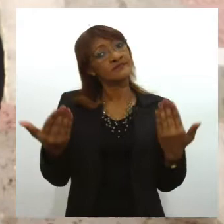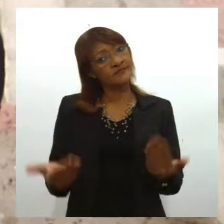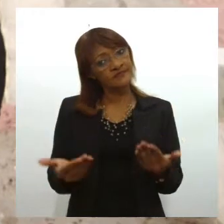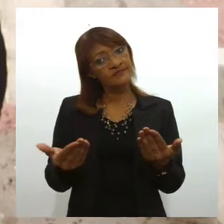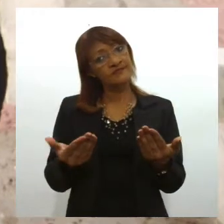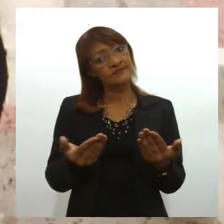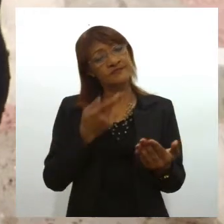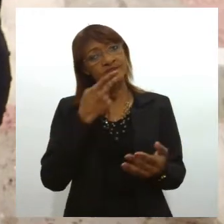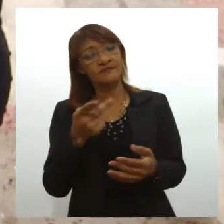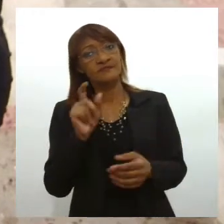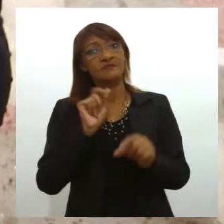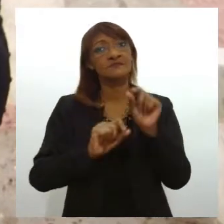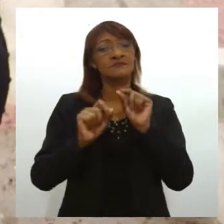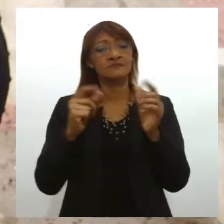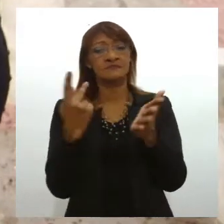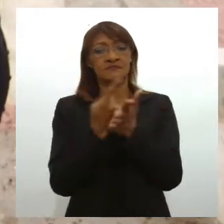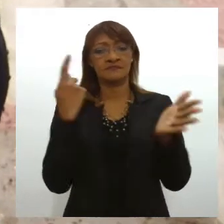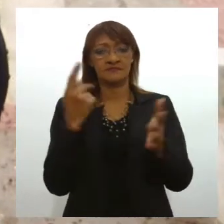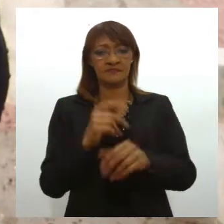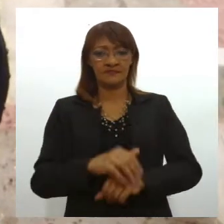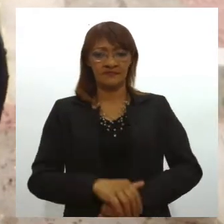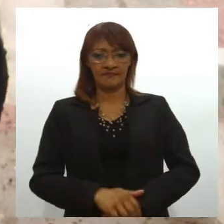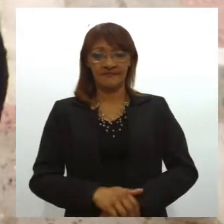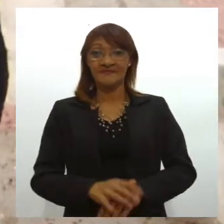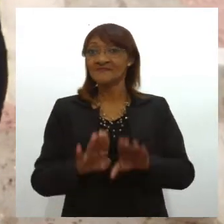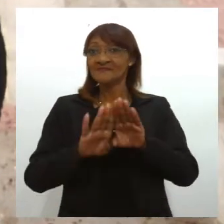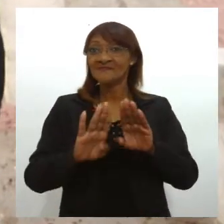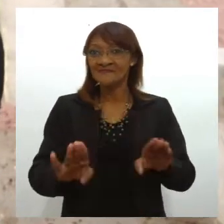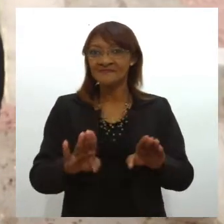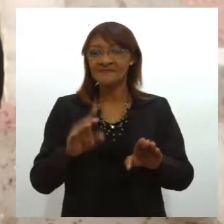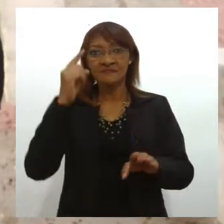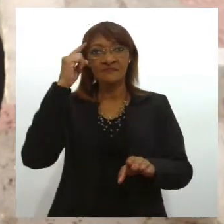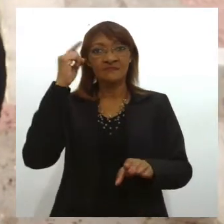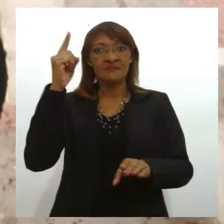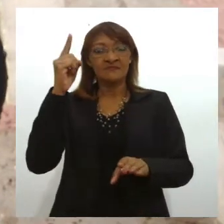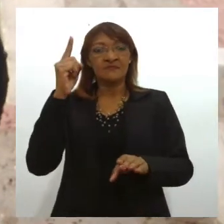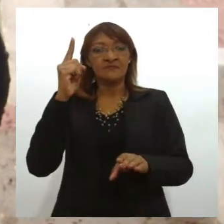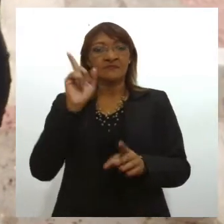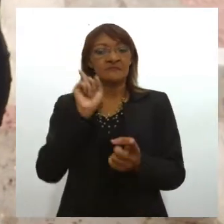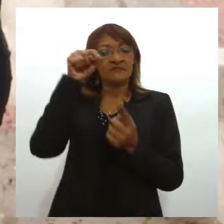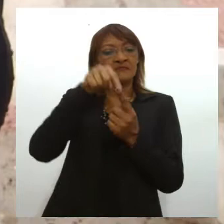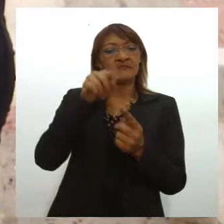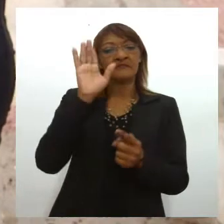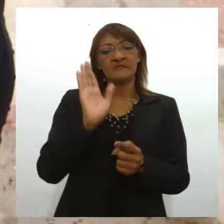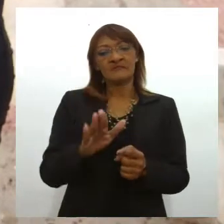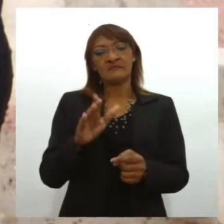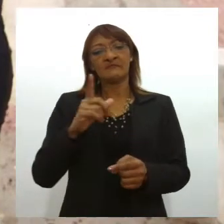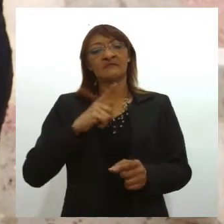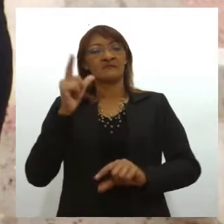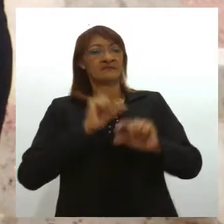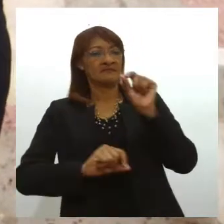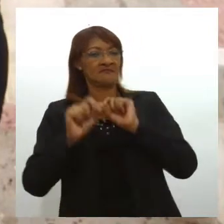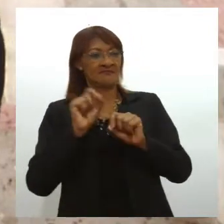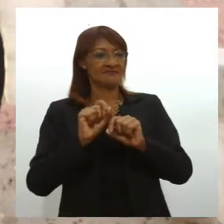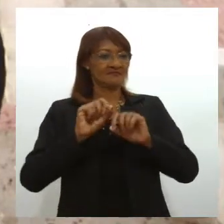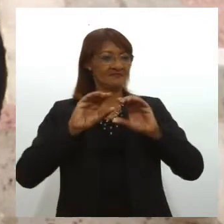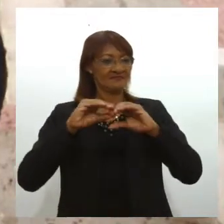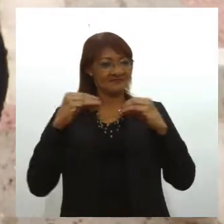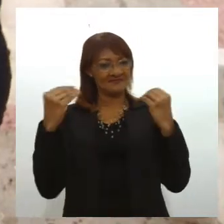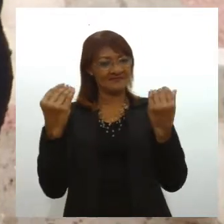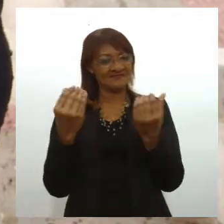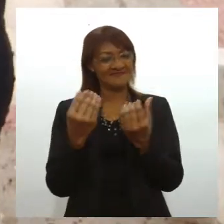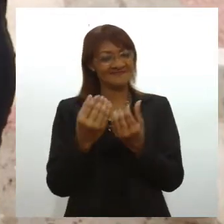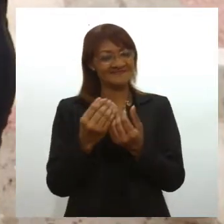como é que isso ocorre. Então, pensando nesse tripé, é que a gente promove esse evento prestigiando